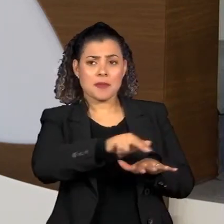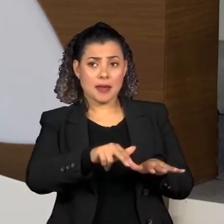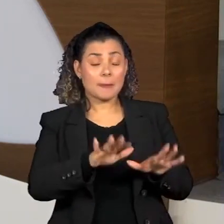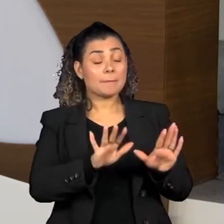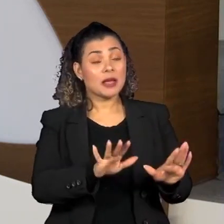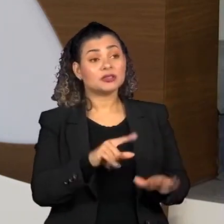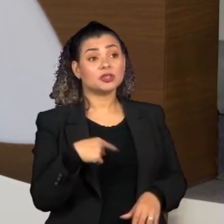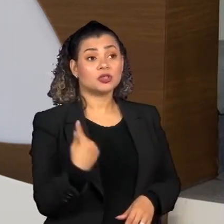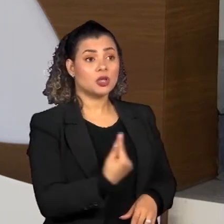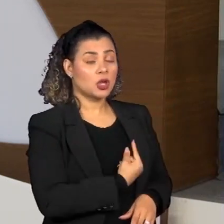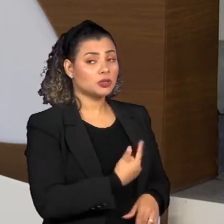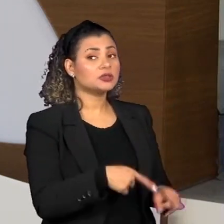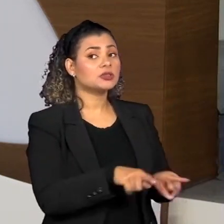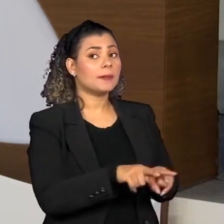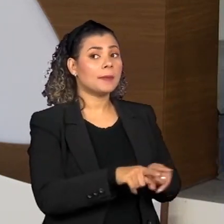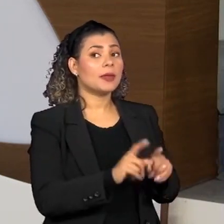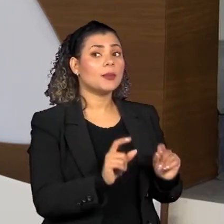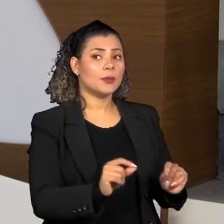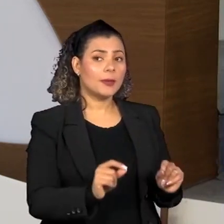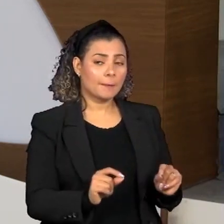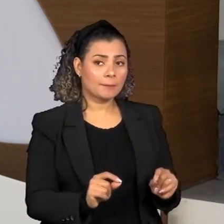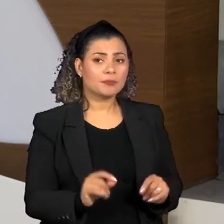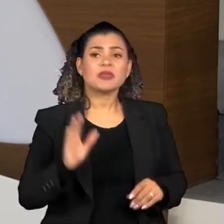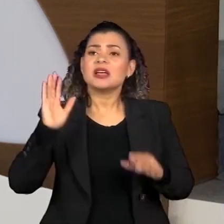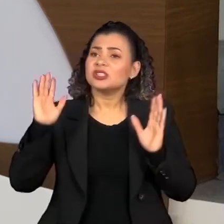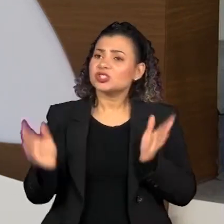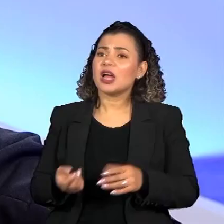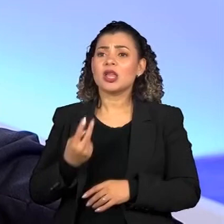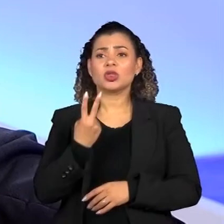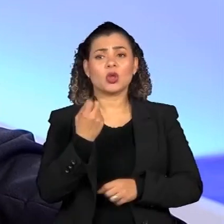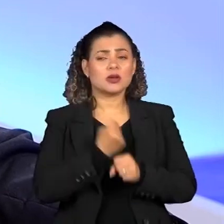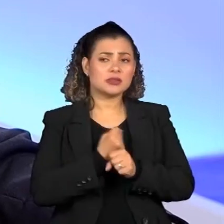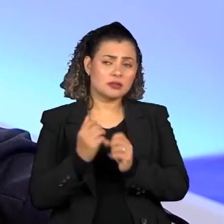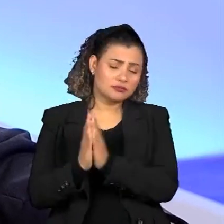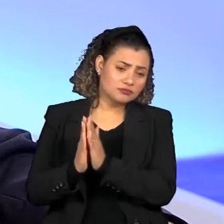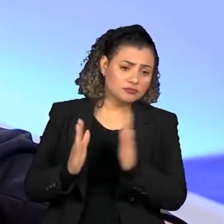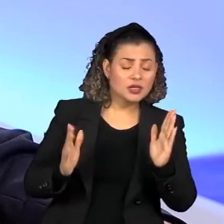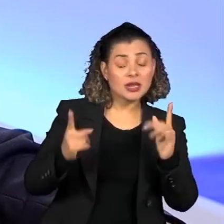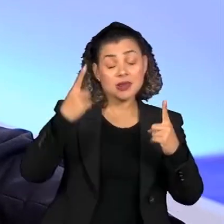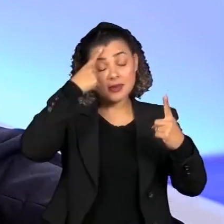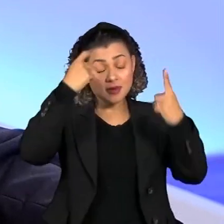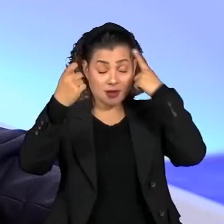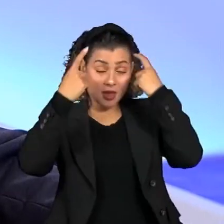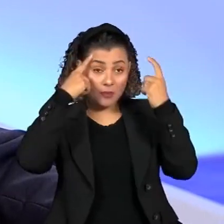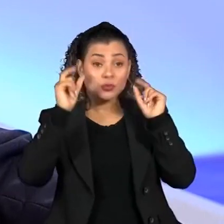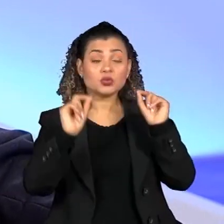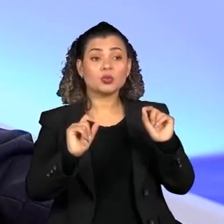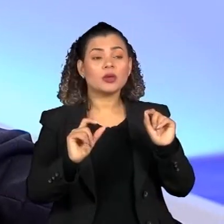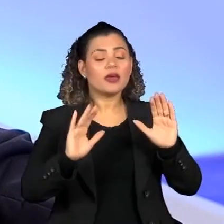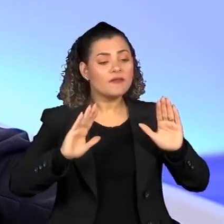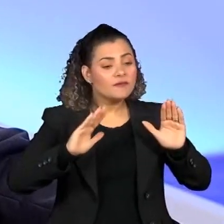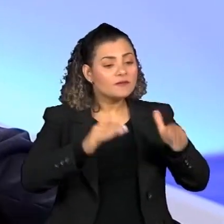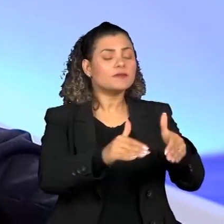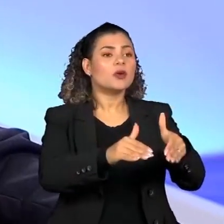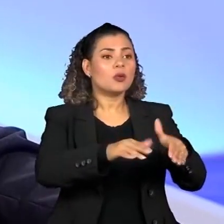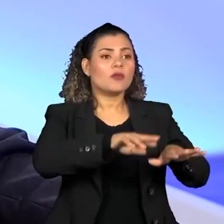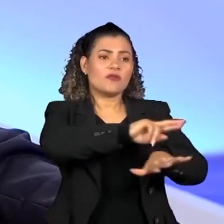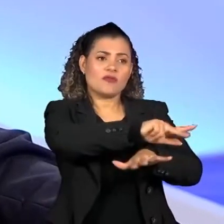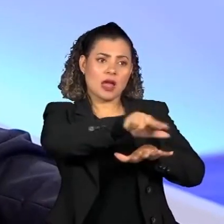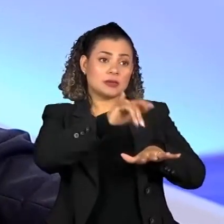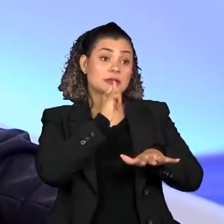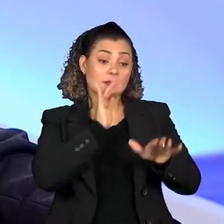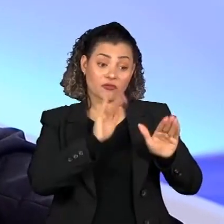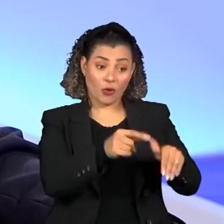Nós temos, nos últimos dois anos, criamos vários focos para isso. Vou dar um